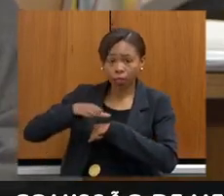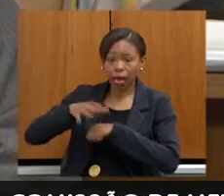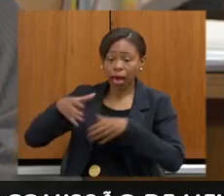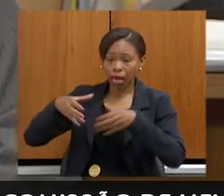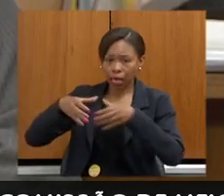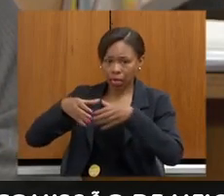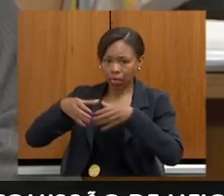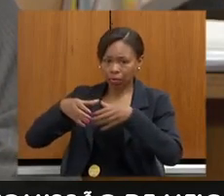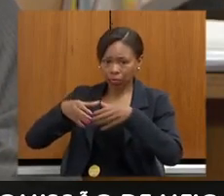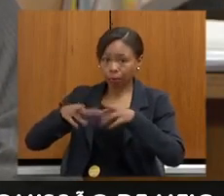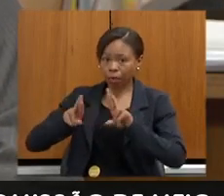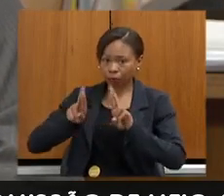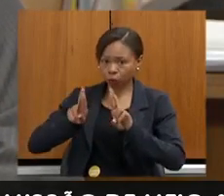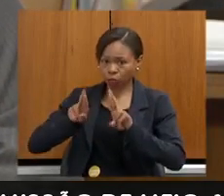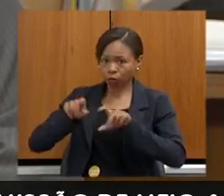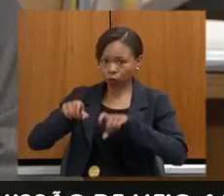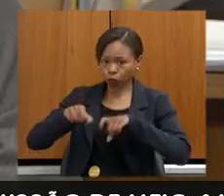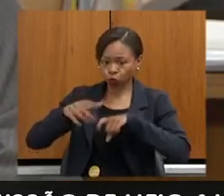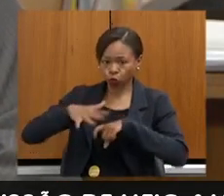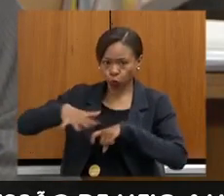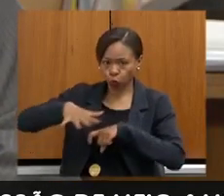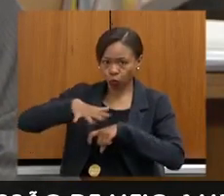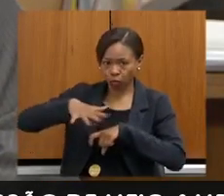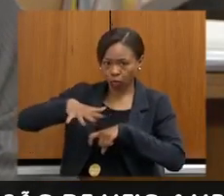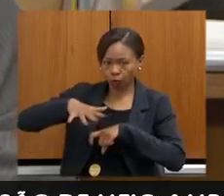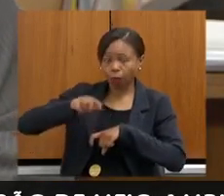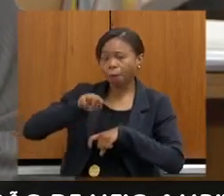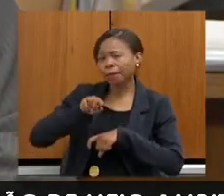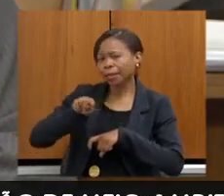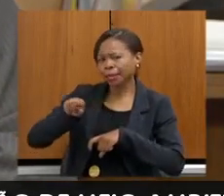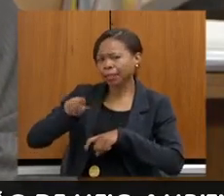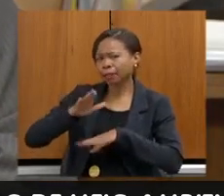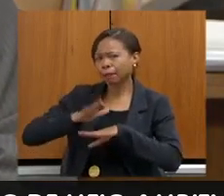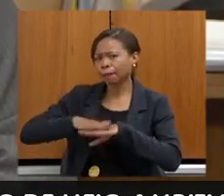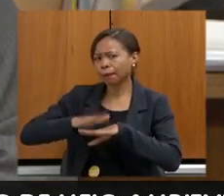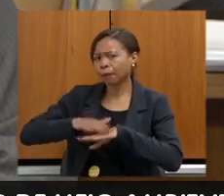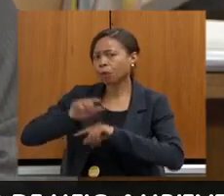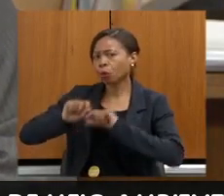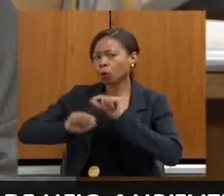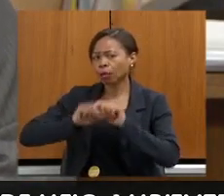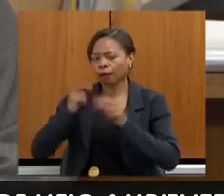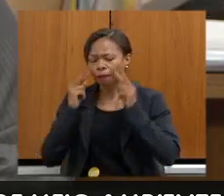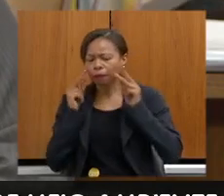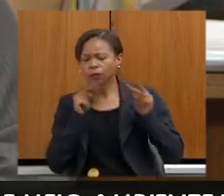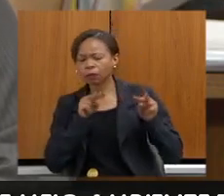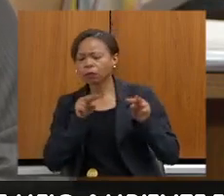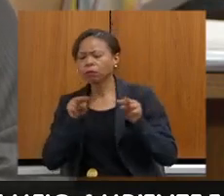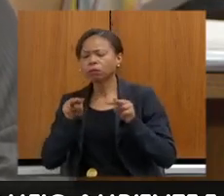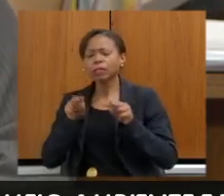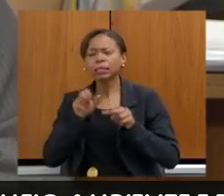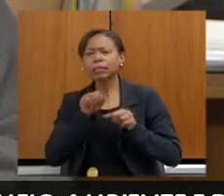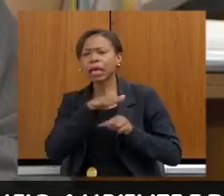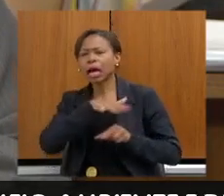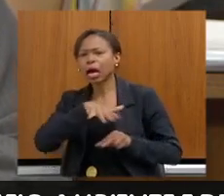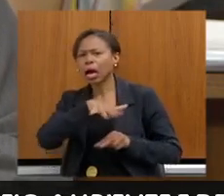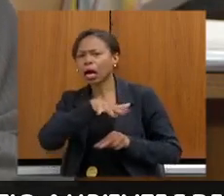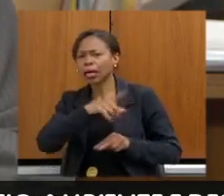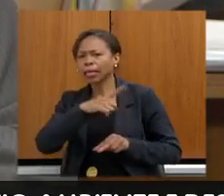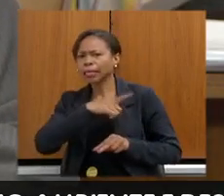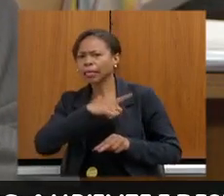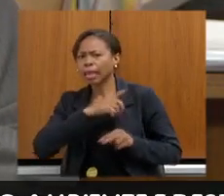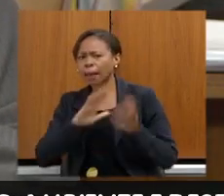diligência e atenda, verifique em campo se aquela área é autorizada, se há infração ambiental ou não.